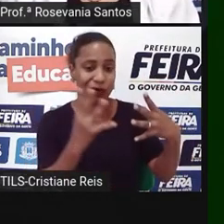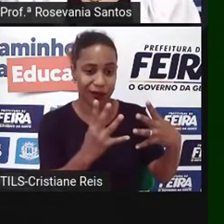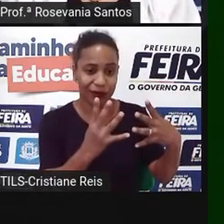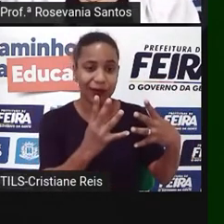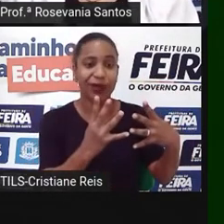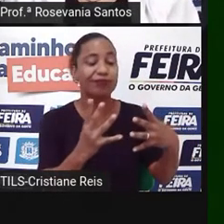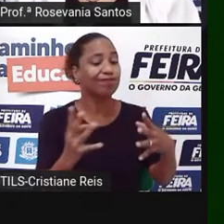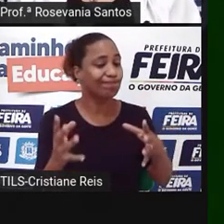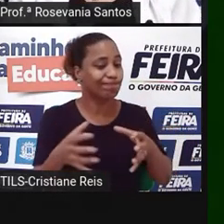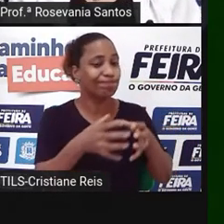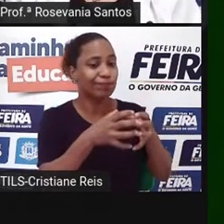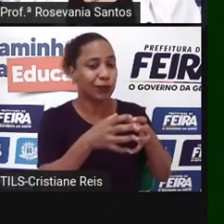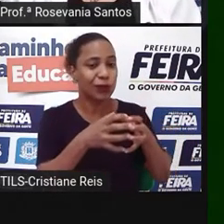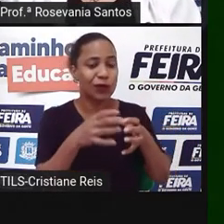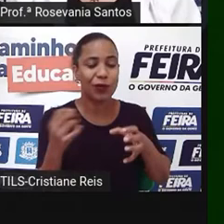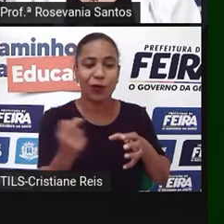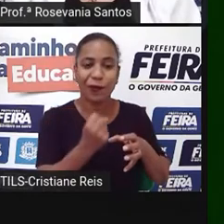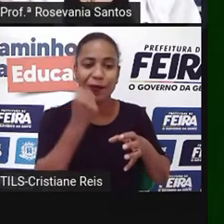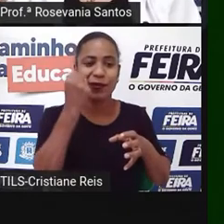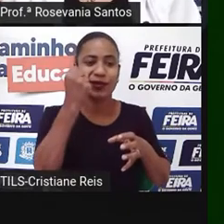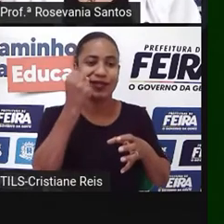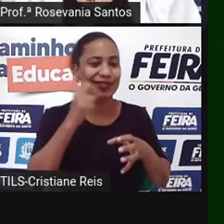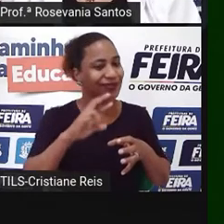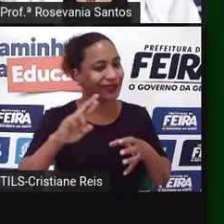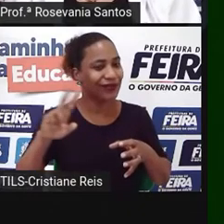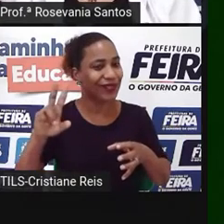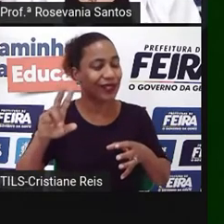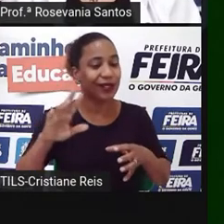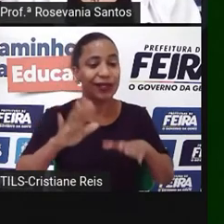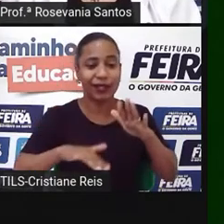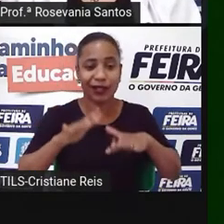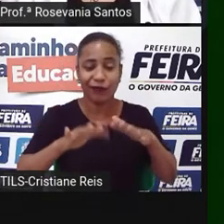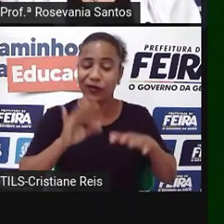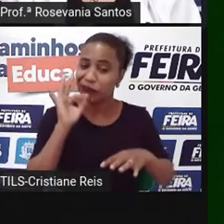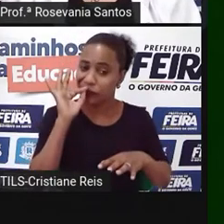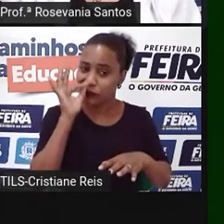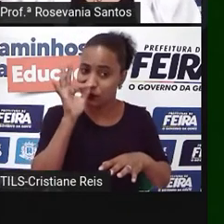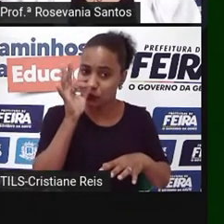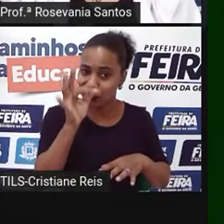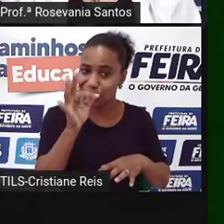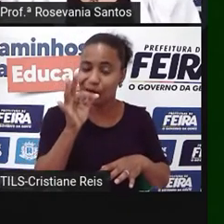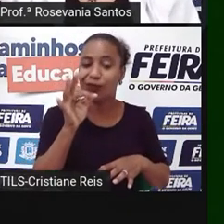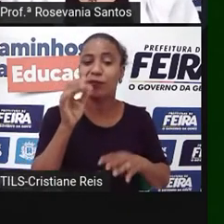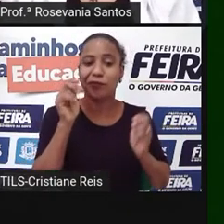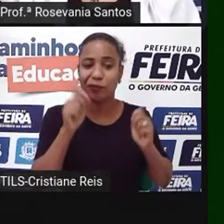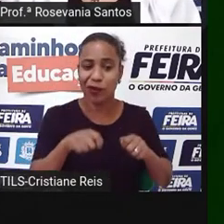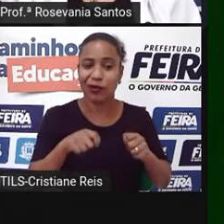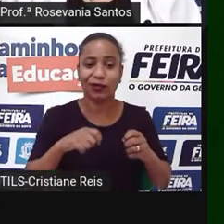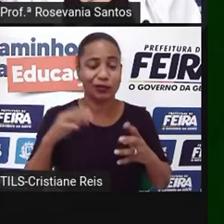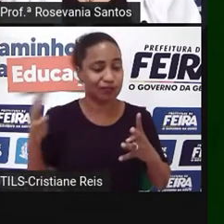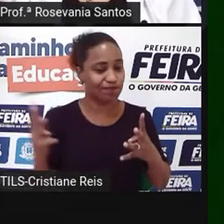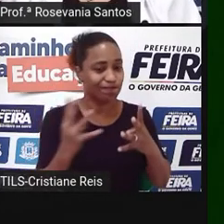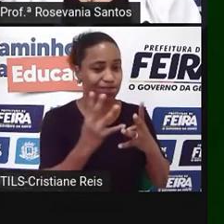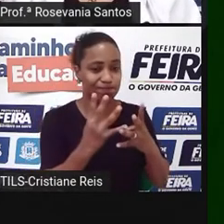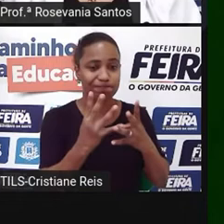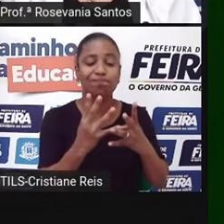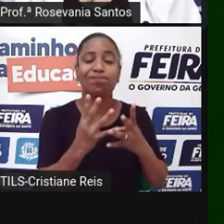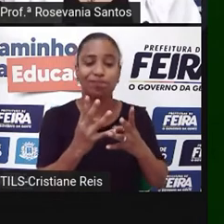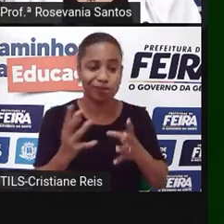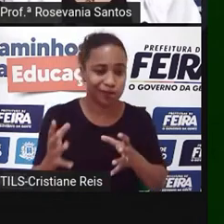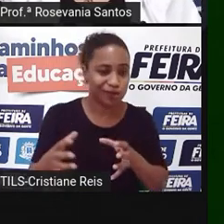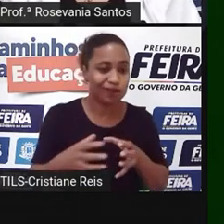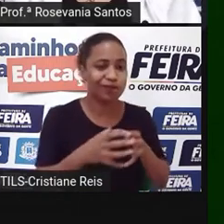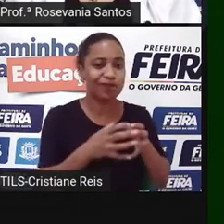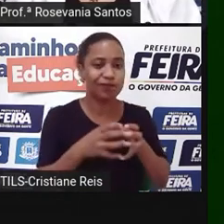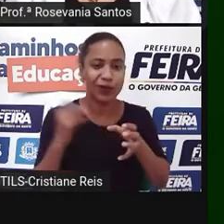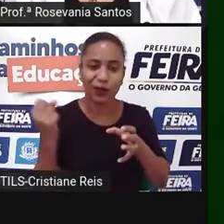esteja aqui falando, né? Referente a isso do sudeste asiático. Mas na realidade, no momento, não. Estão indo buscar mesmo